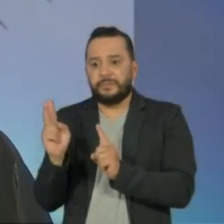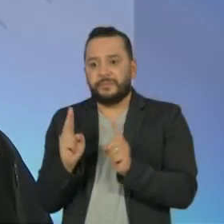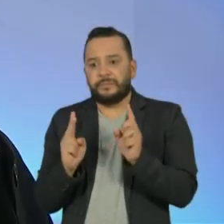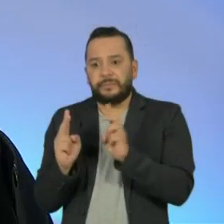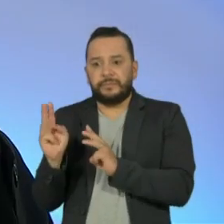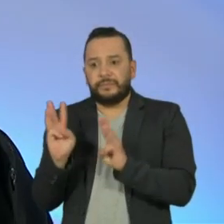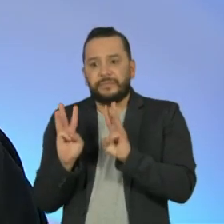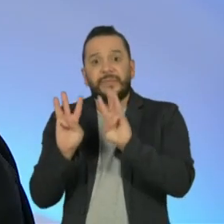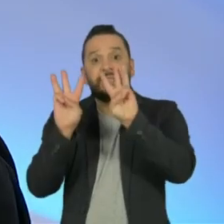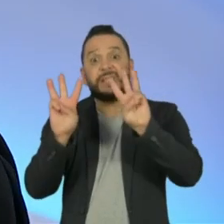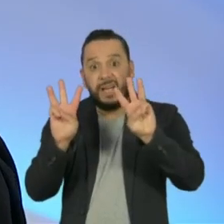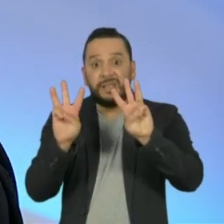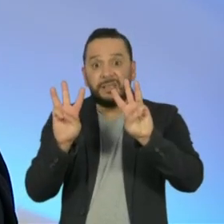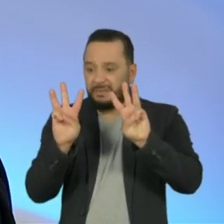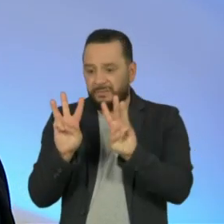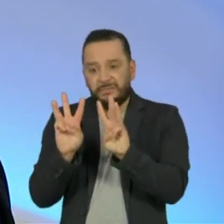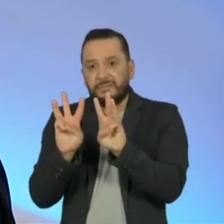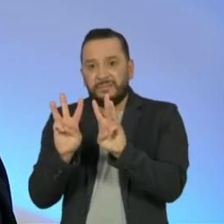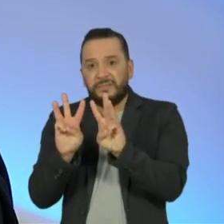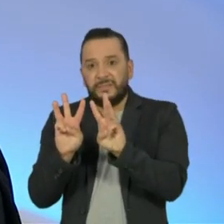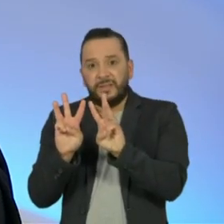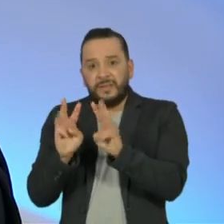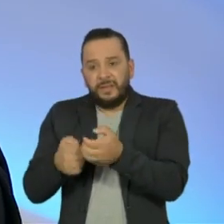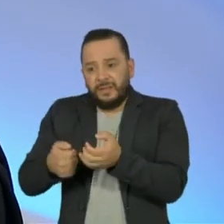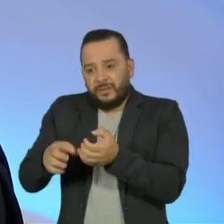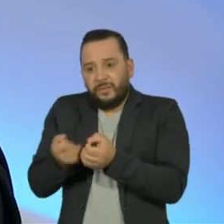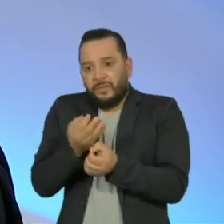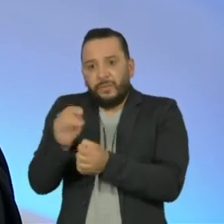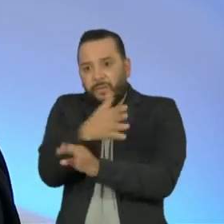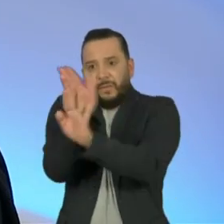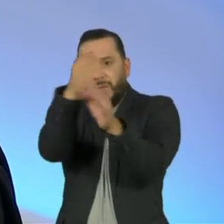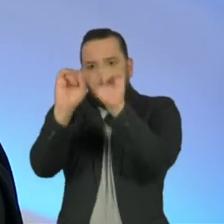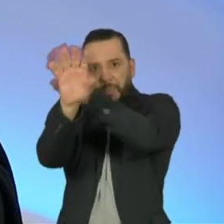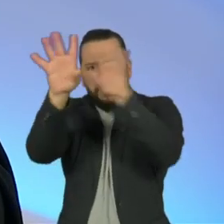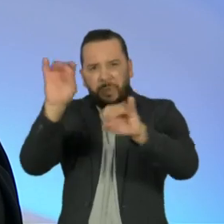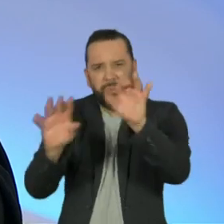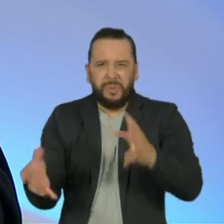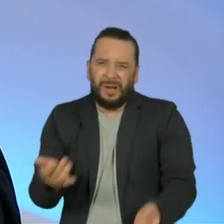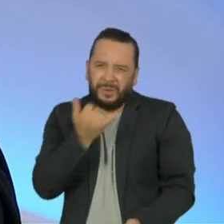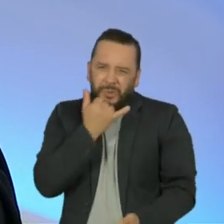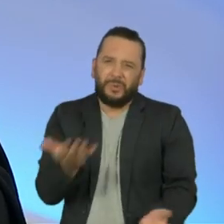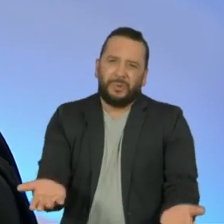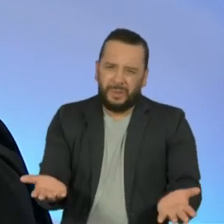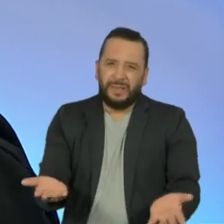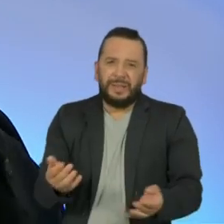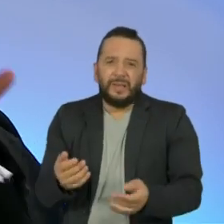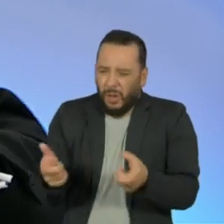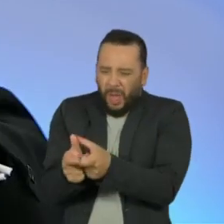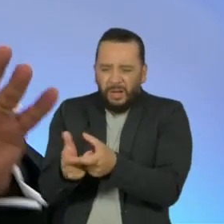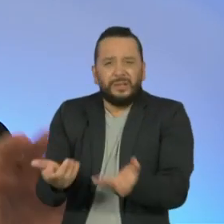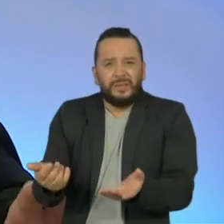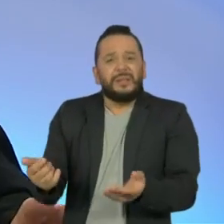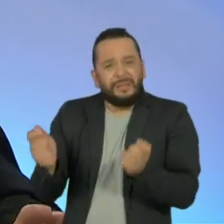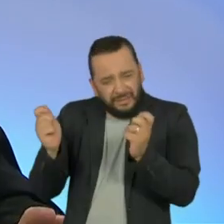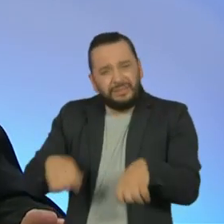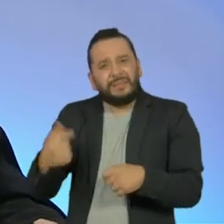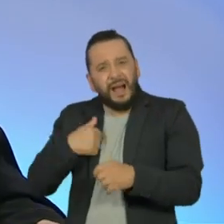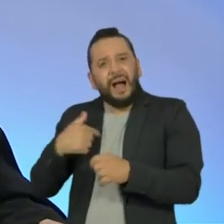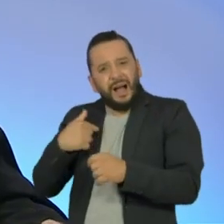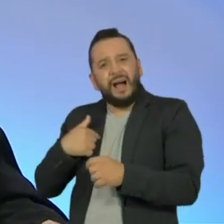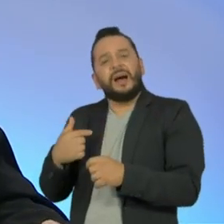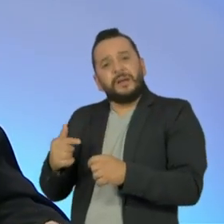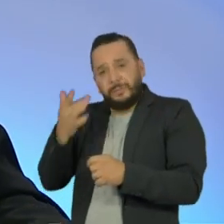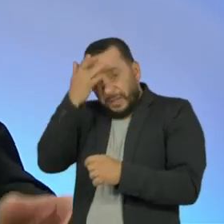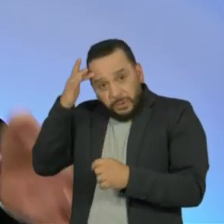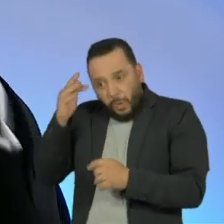a democracia tem lugar para conservadores, tem lugar para liberais, tem lugares para progressistas e a alternância no poder é uma coisa boa